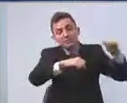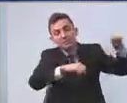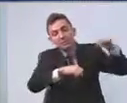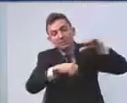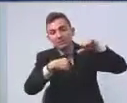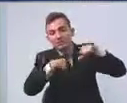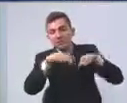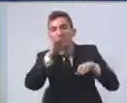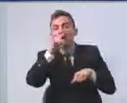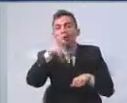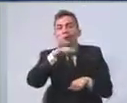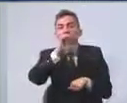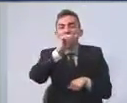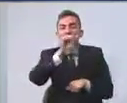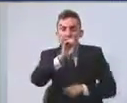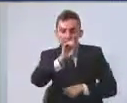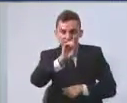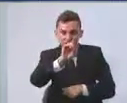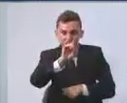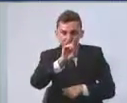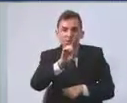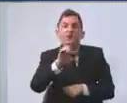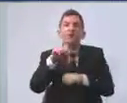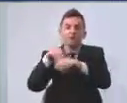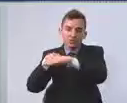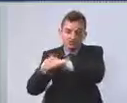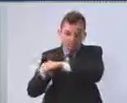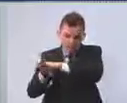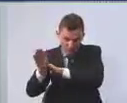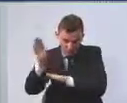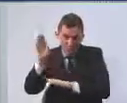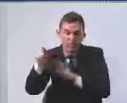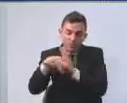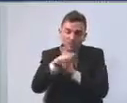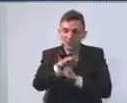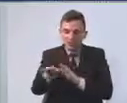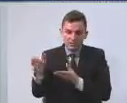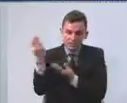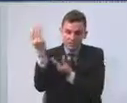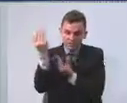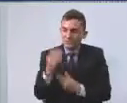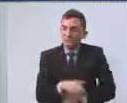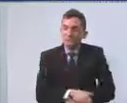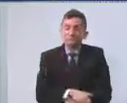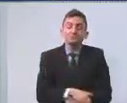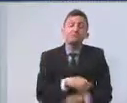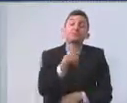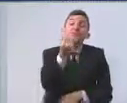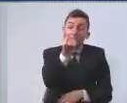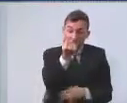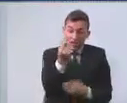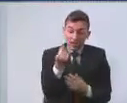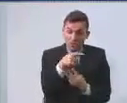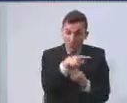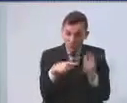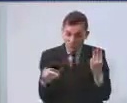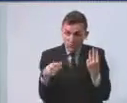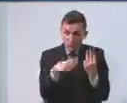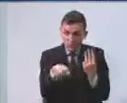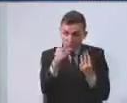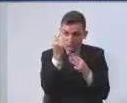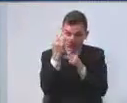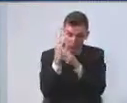FUNCAD, Fundo Municipal da Criança e do Adolescente. Esses recursos, eles